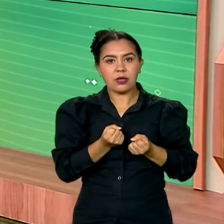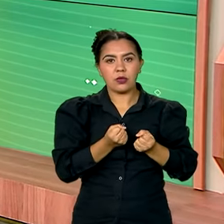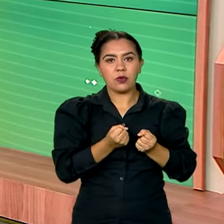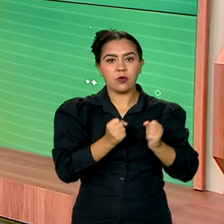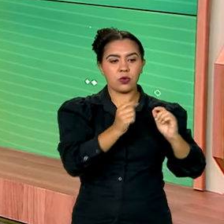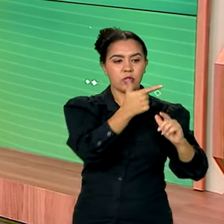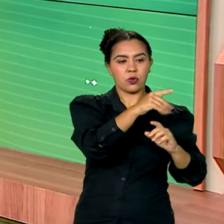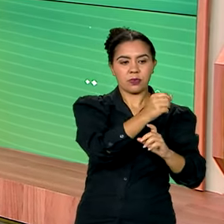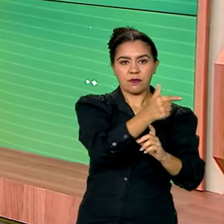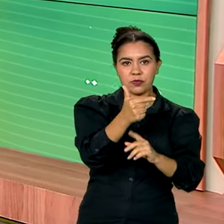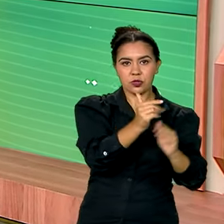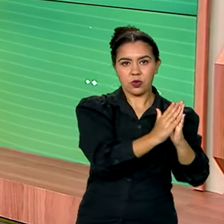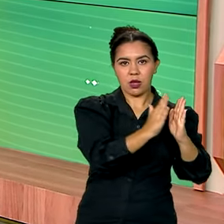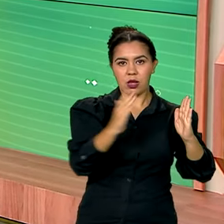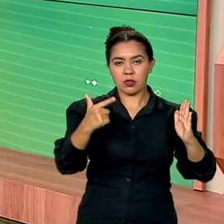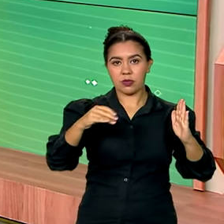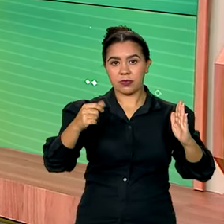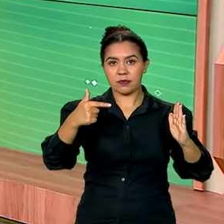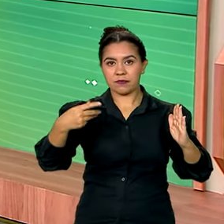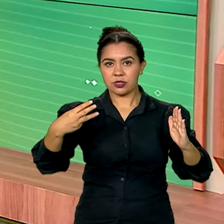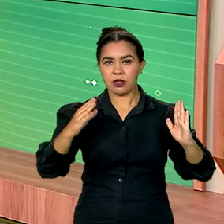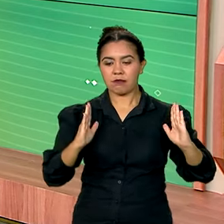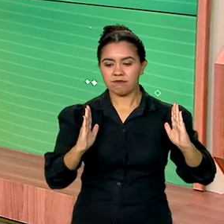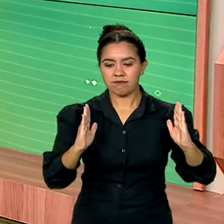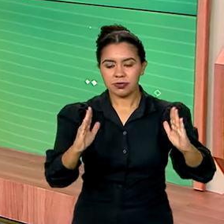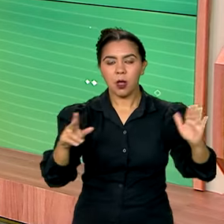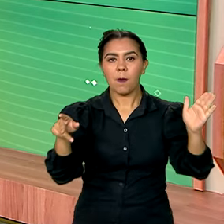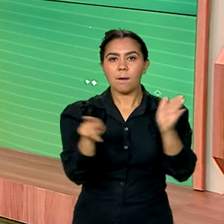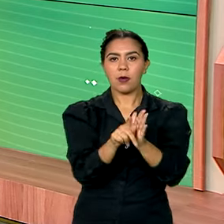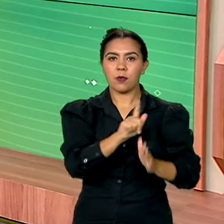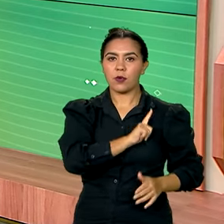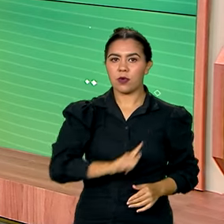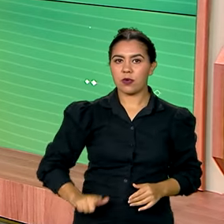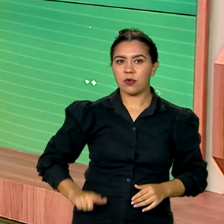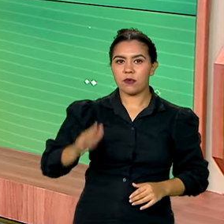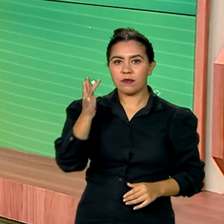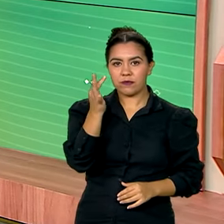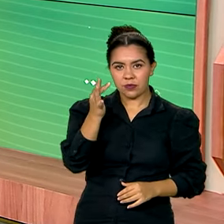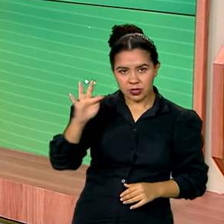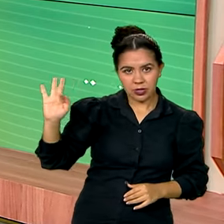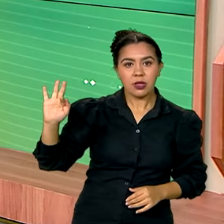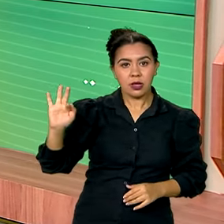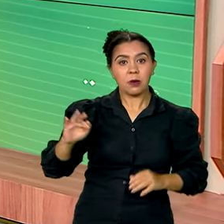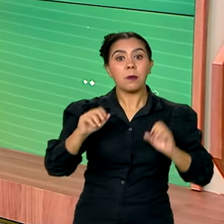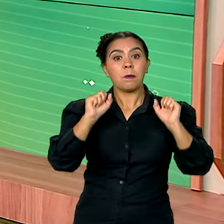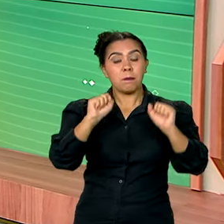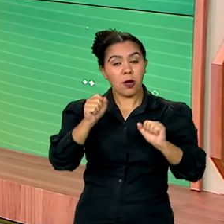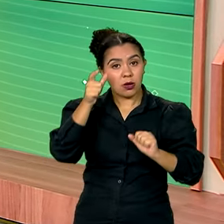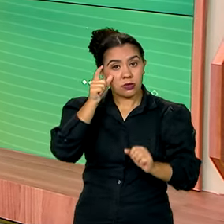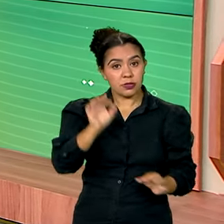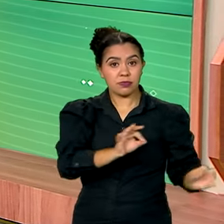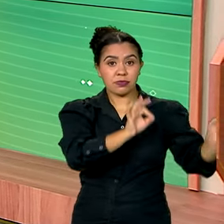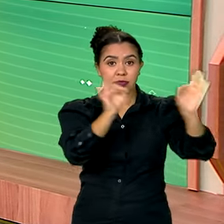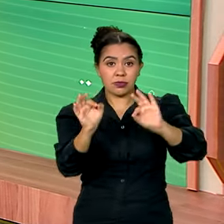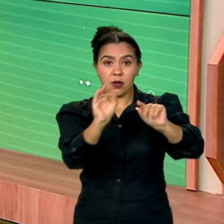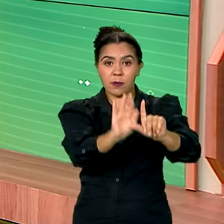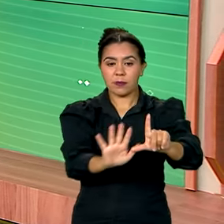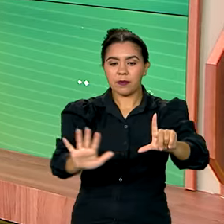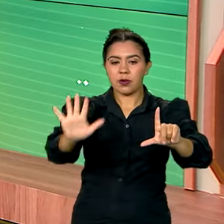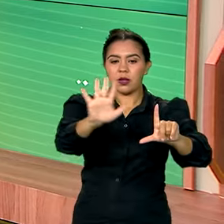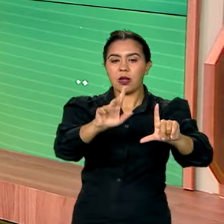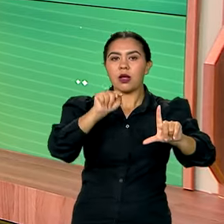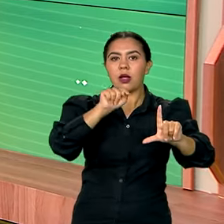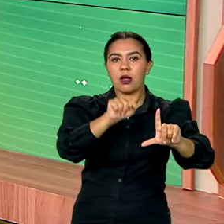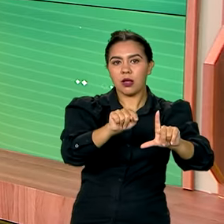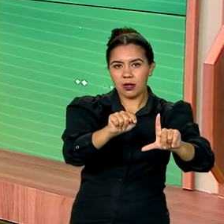2023. Esta e outras ações do governo federal em Santa Terezinha podem ser conferidas na plataforma Comunica